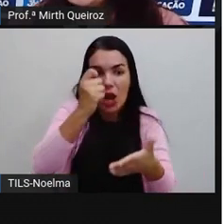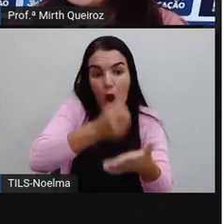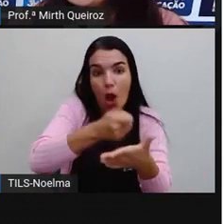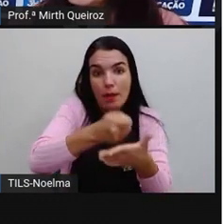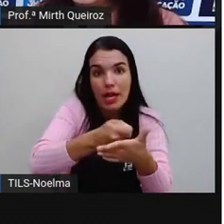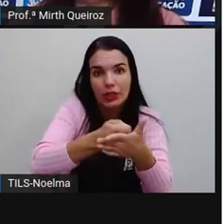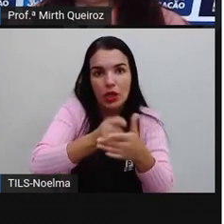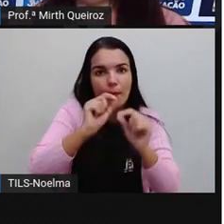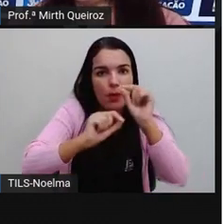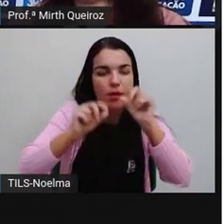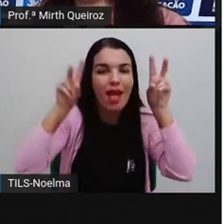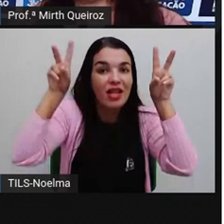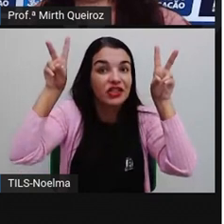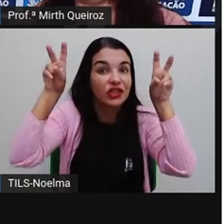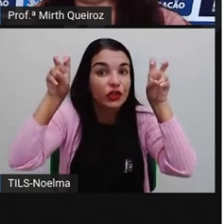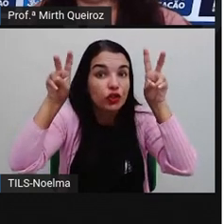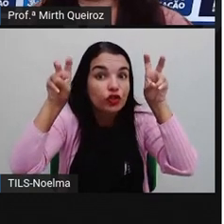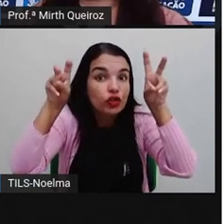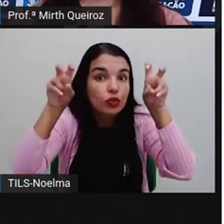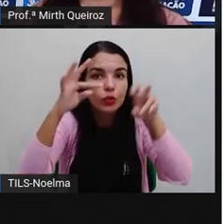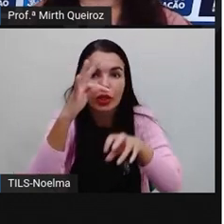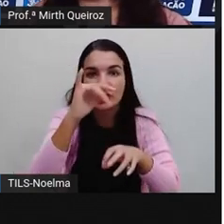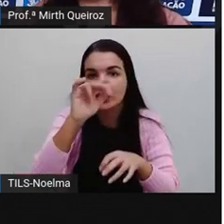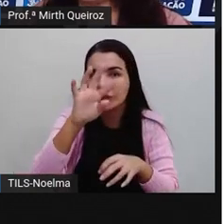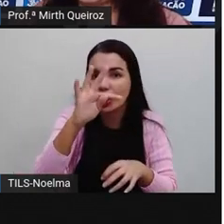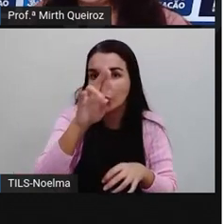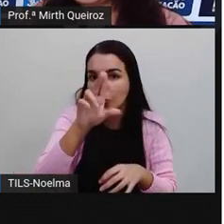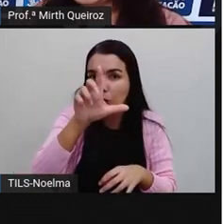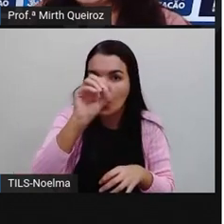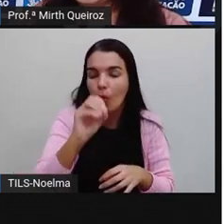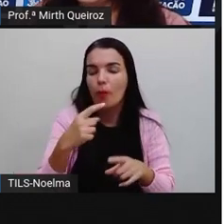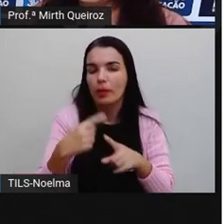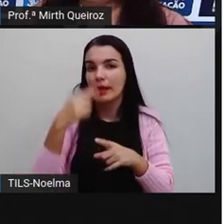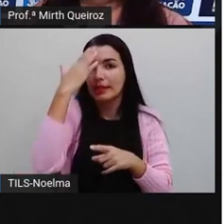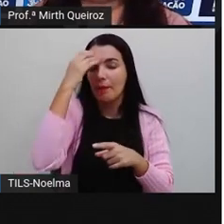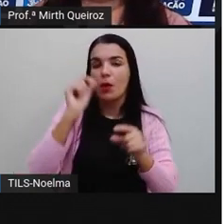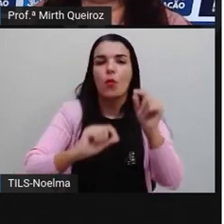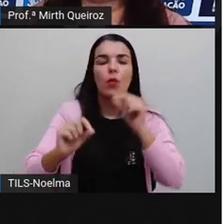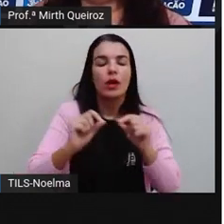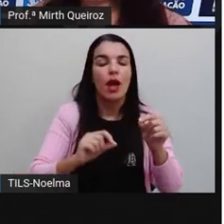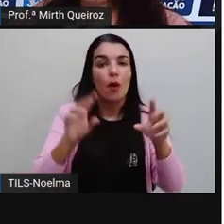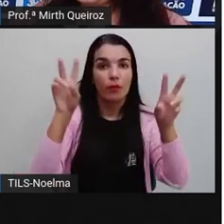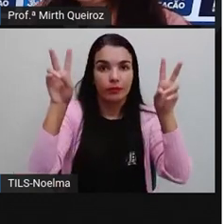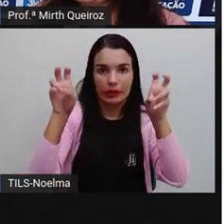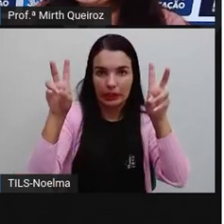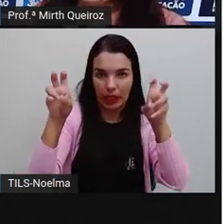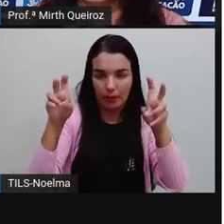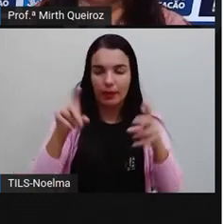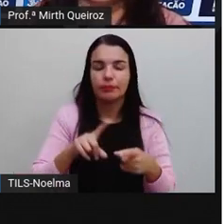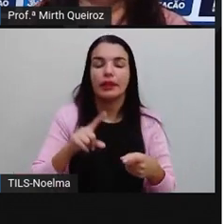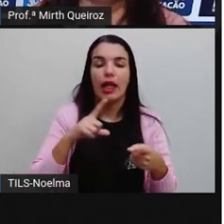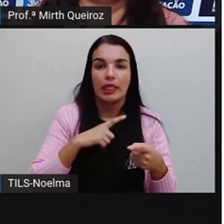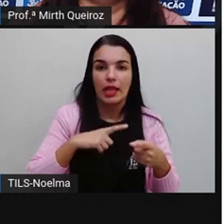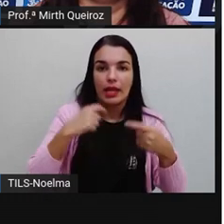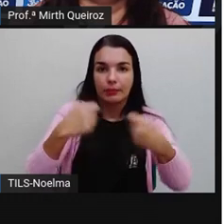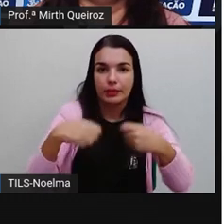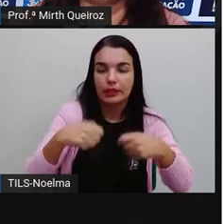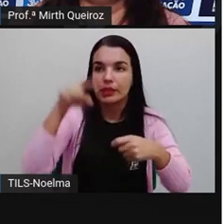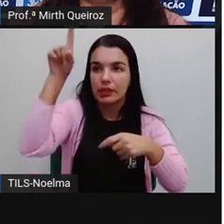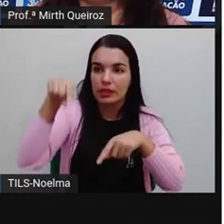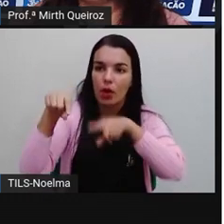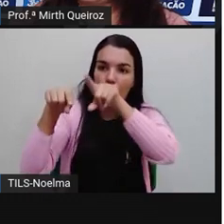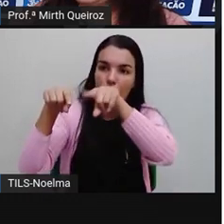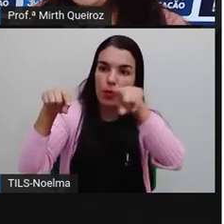título, né? Para que a gente saiba de que se trata aquela pesquisa. Ele tem que ter o gráfico em si. Tem que ter